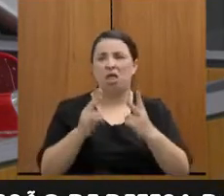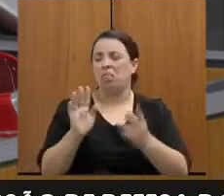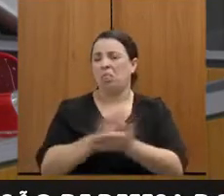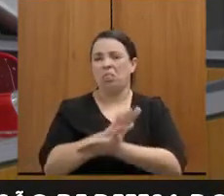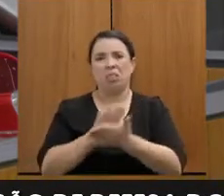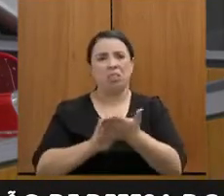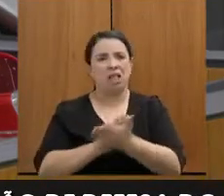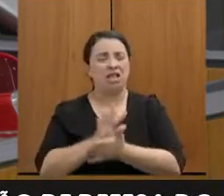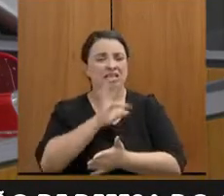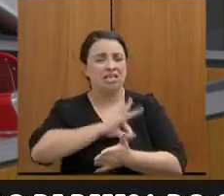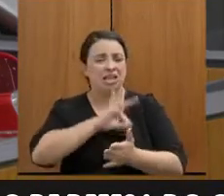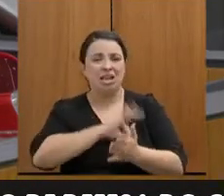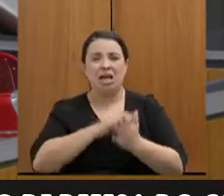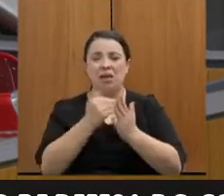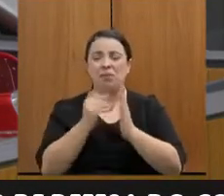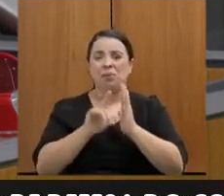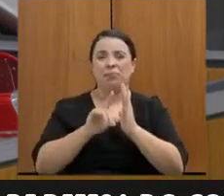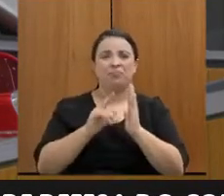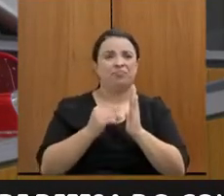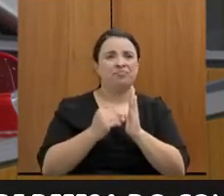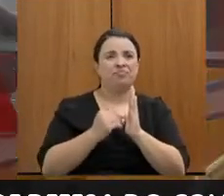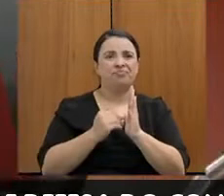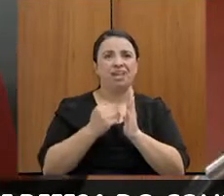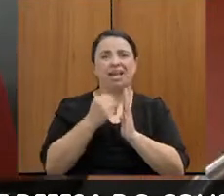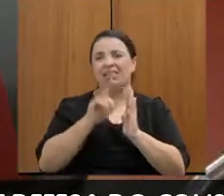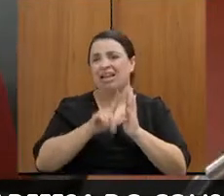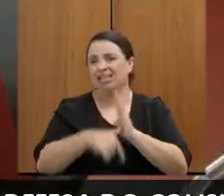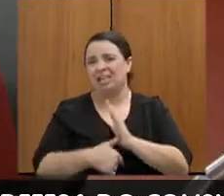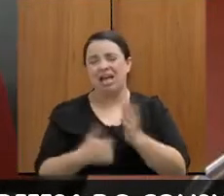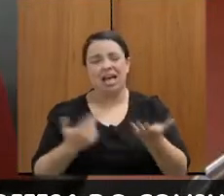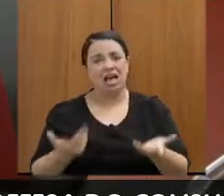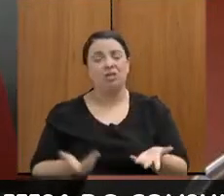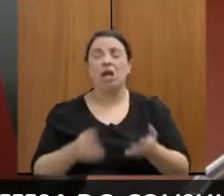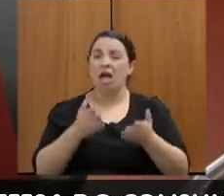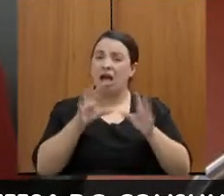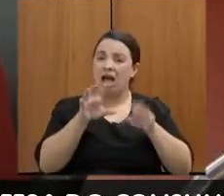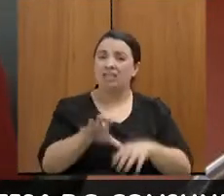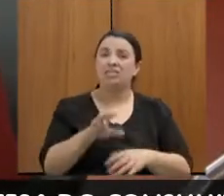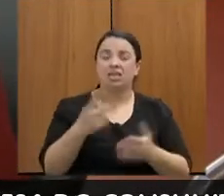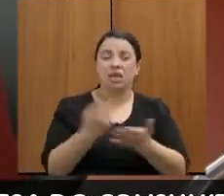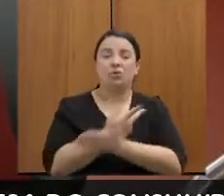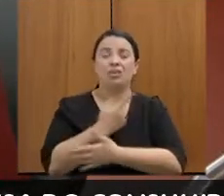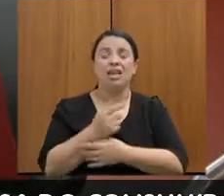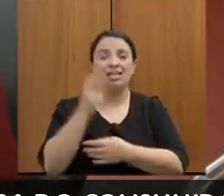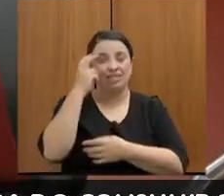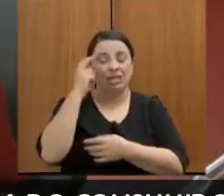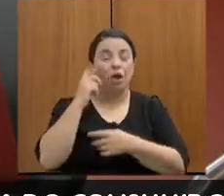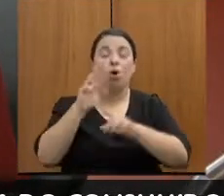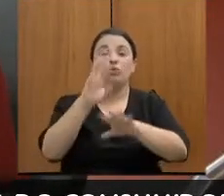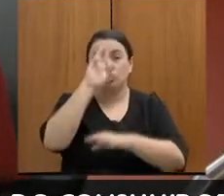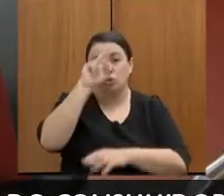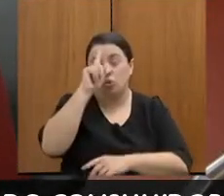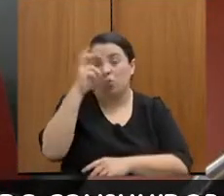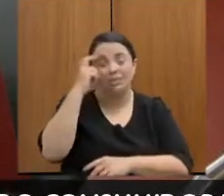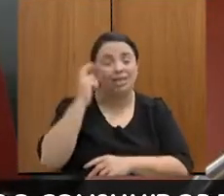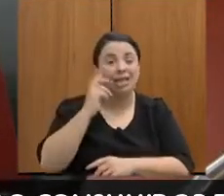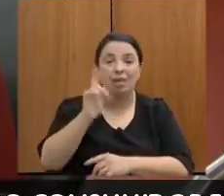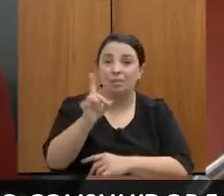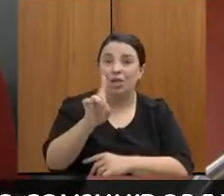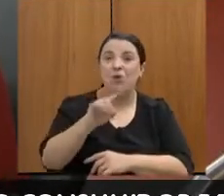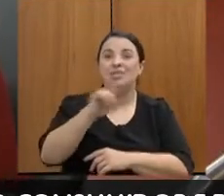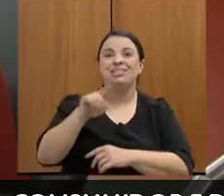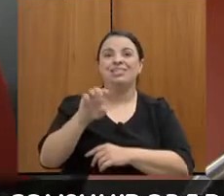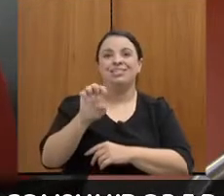coletiva. É assim, deputado Zé Guilherme, V. Exª que está virtualmente com... Zé Reis, estou trazendo o Zé Guilherme para o debate, daqui a pouco chega aí.